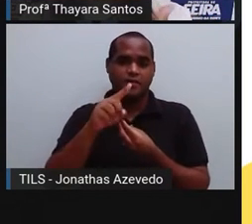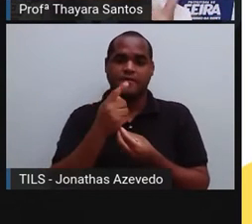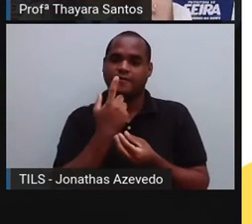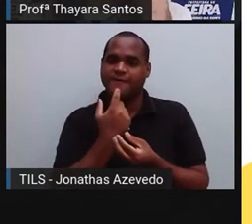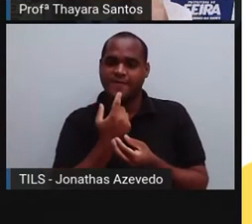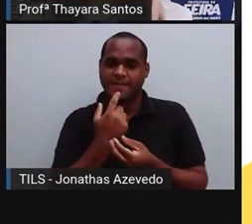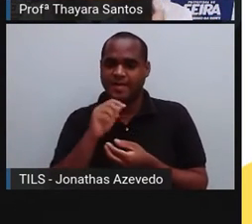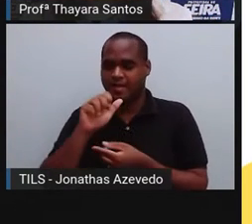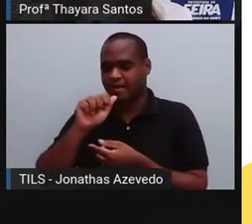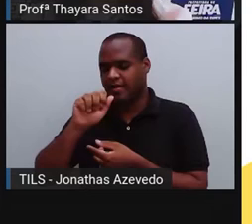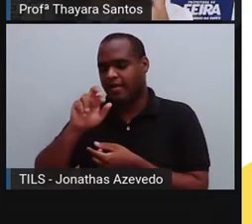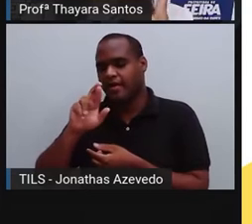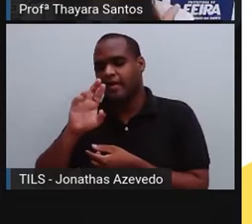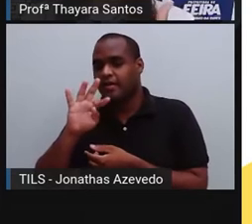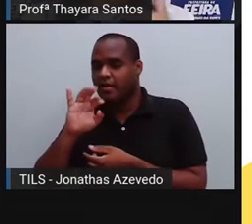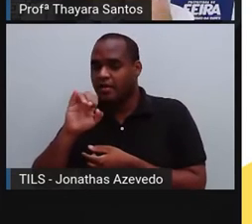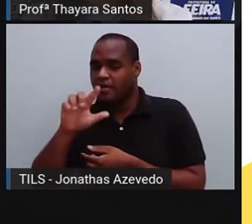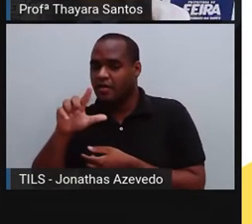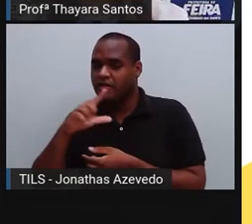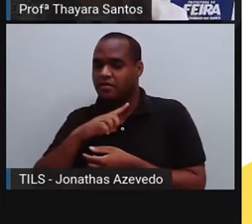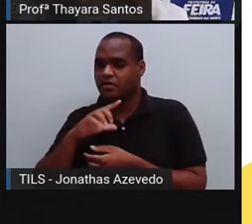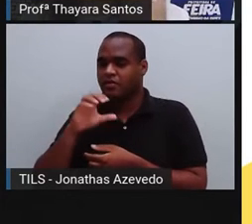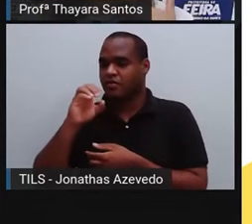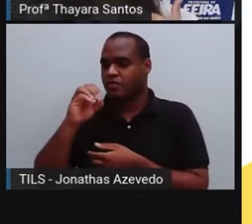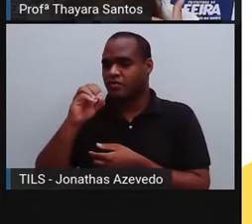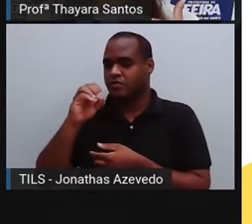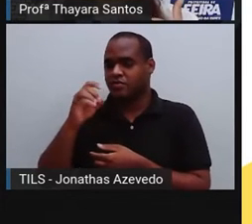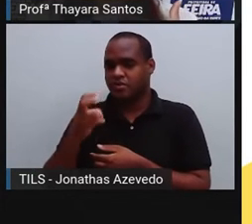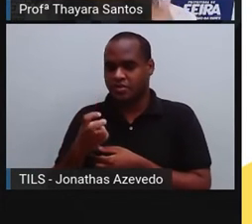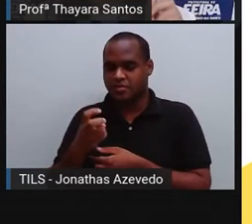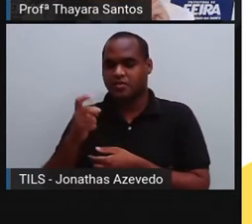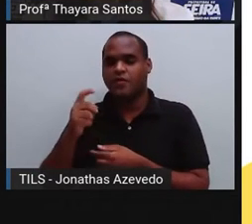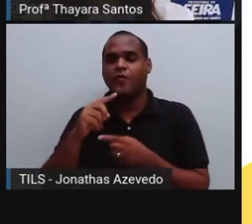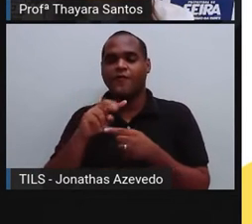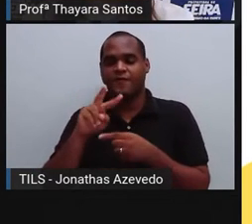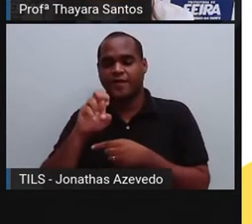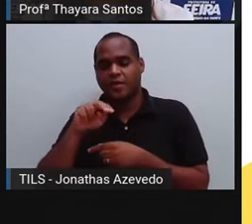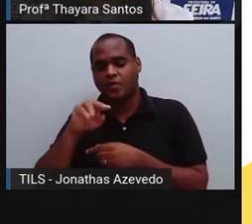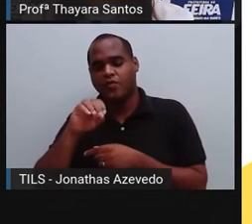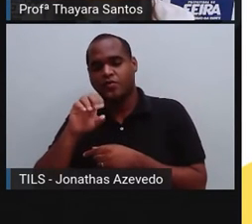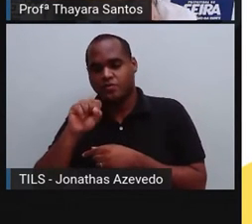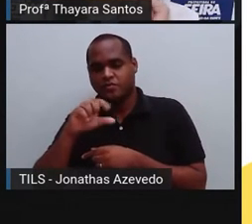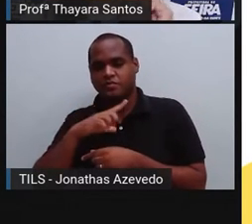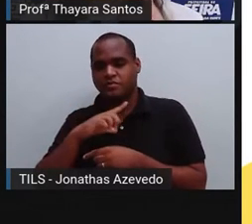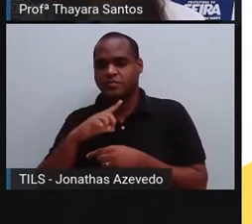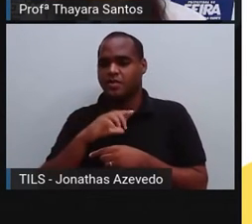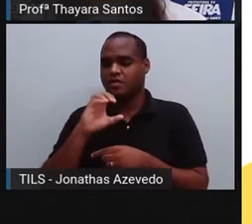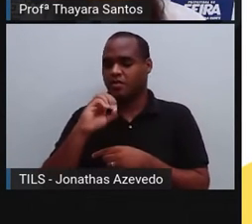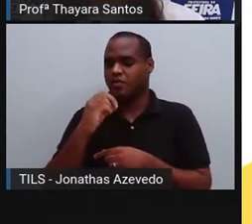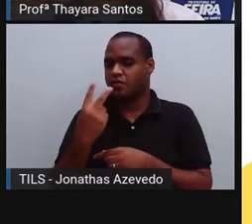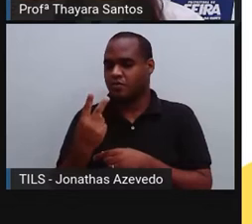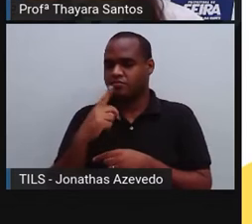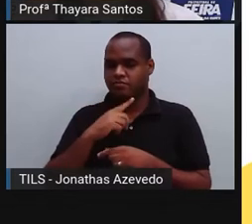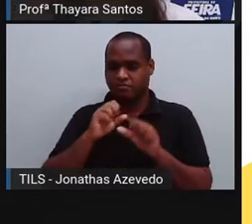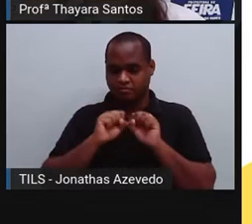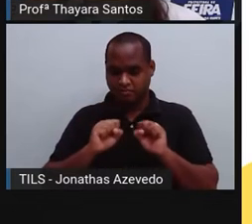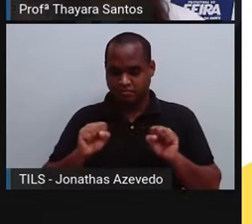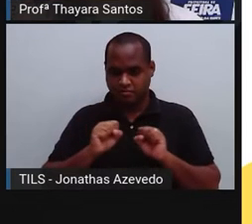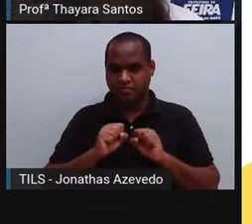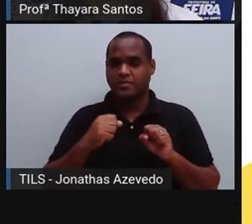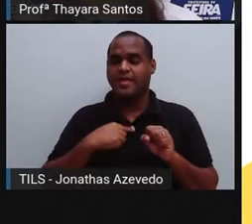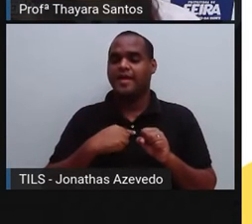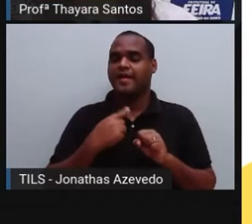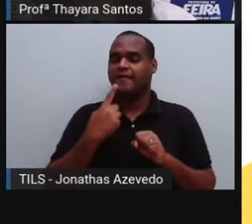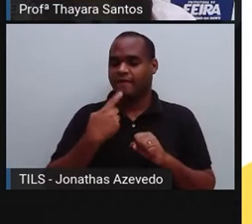arterial é rico em gás oxigênio, sangue venoso é rico em gás carbônico. Na circulação sistêmica, a veia